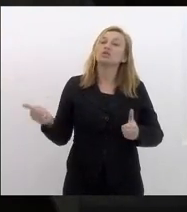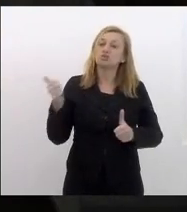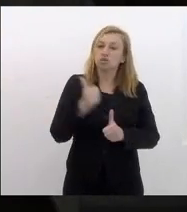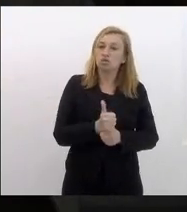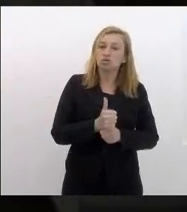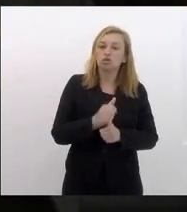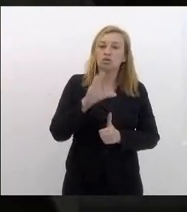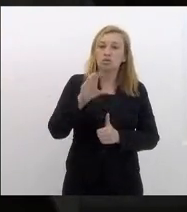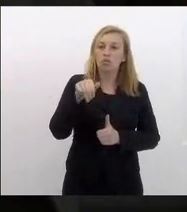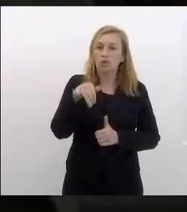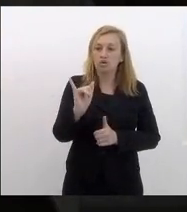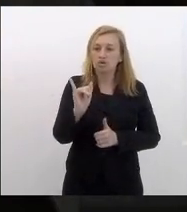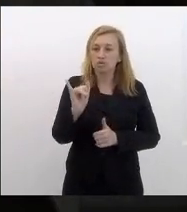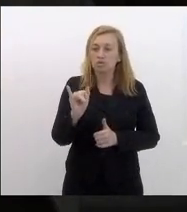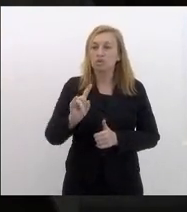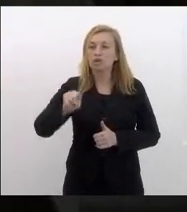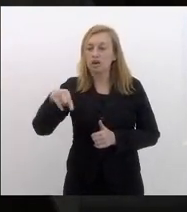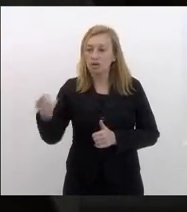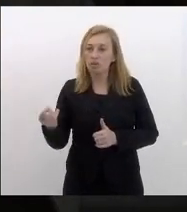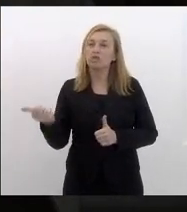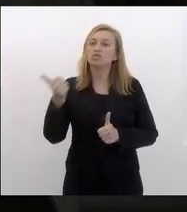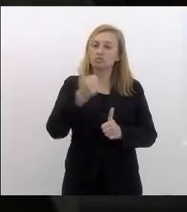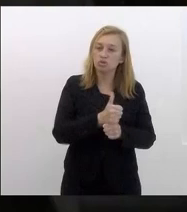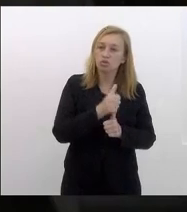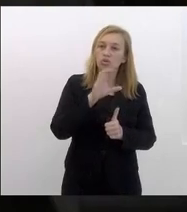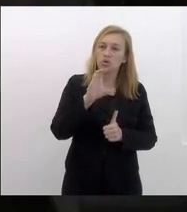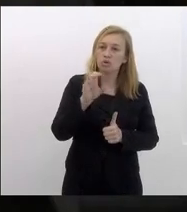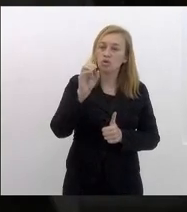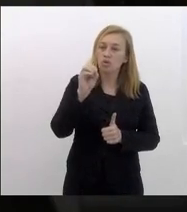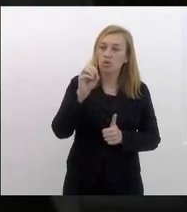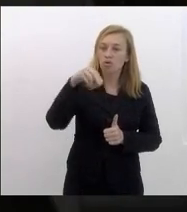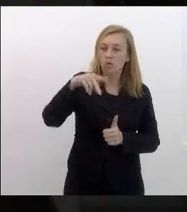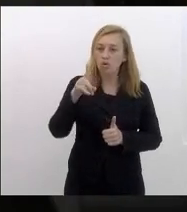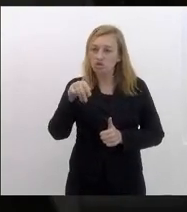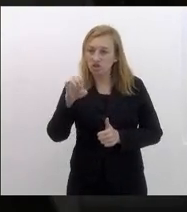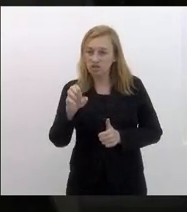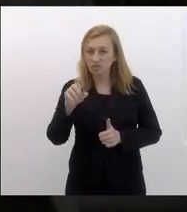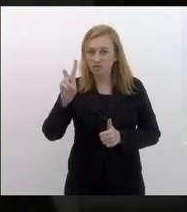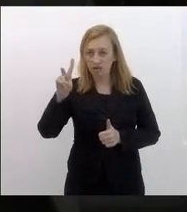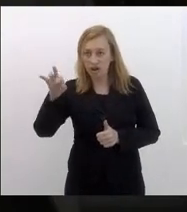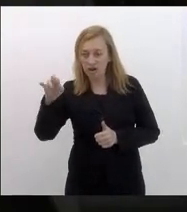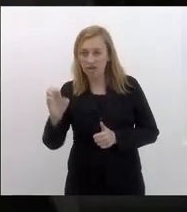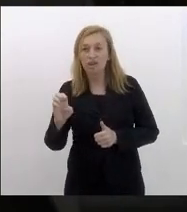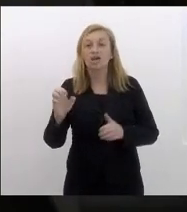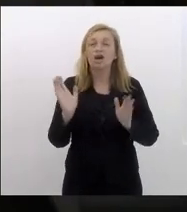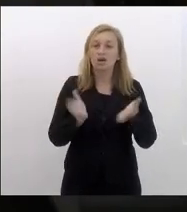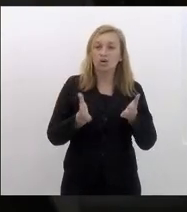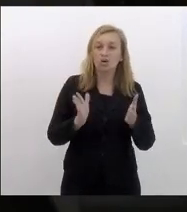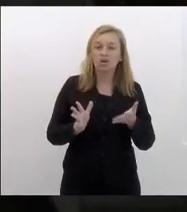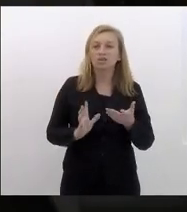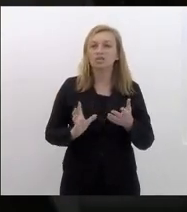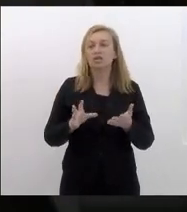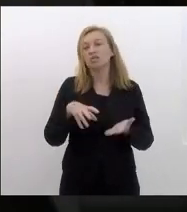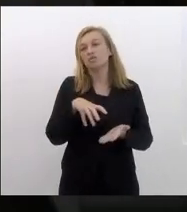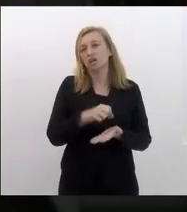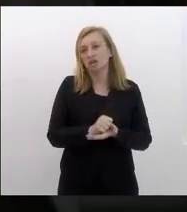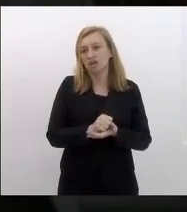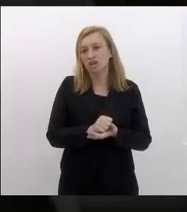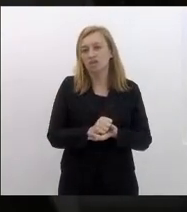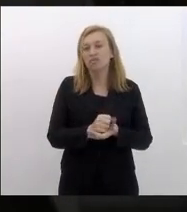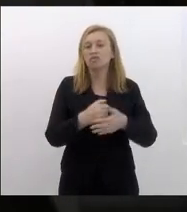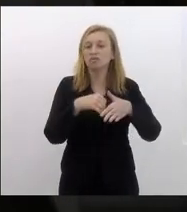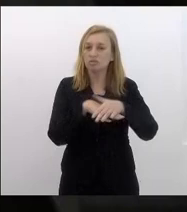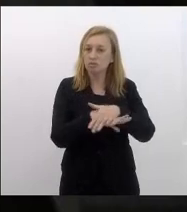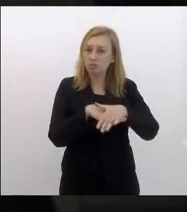salve vale e o Estado pôs ali nas dependências daquele CIEP um arquivo né os arquivos são